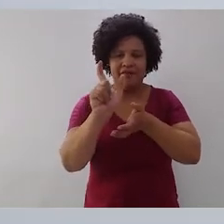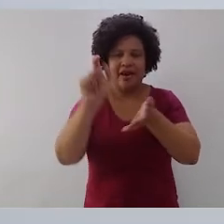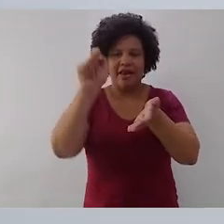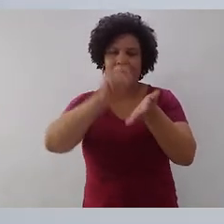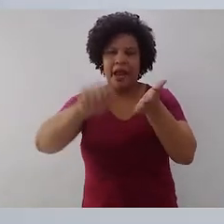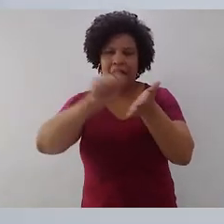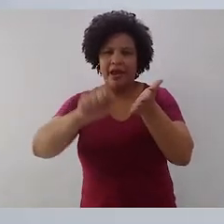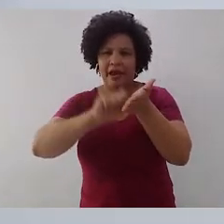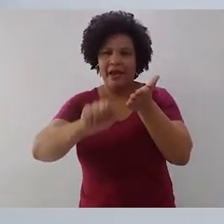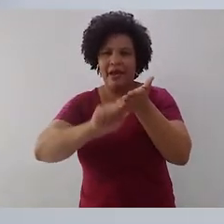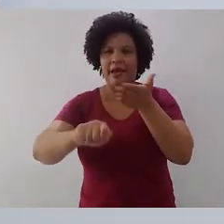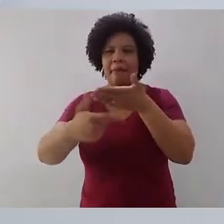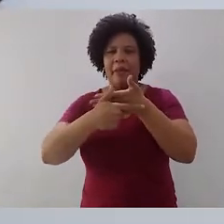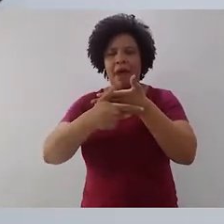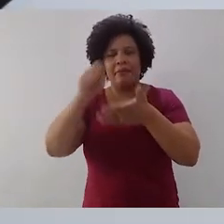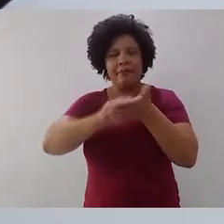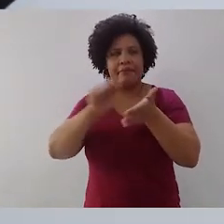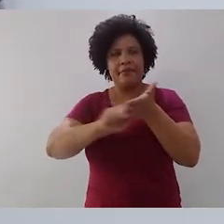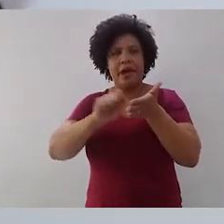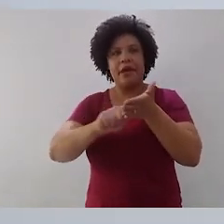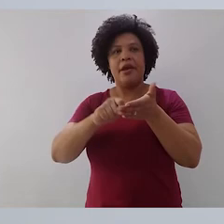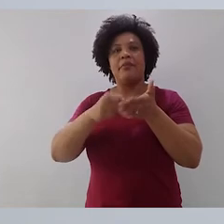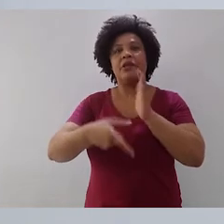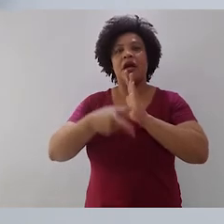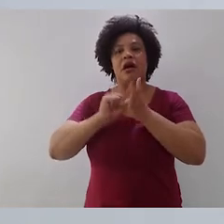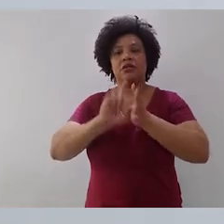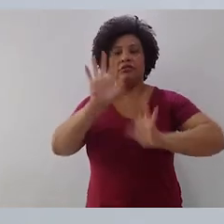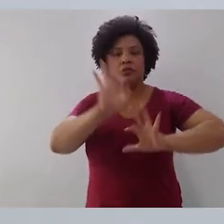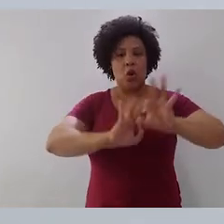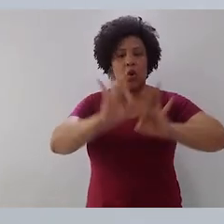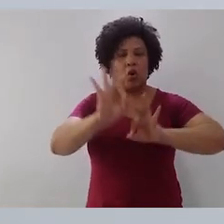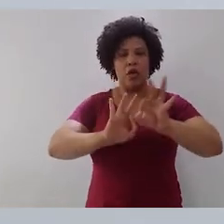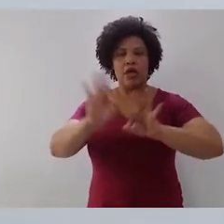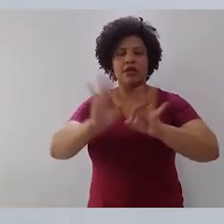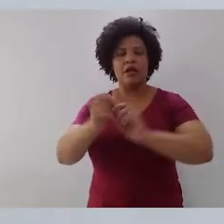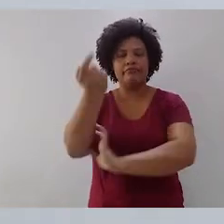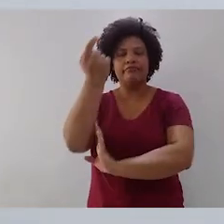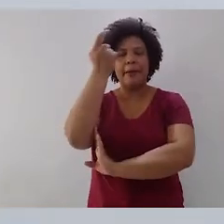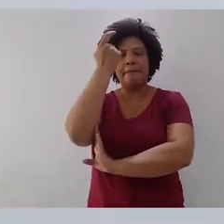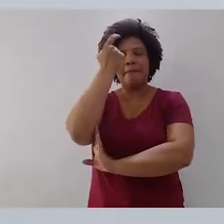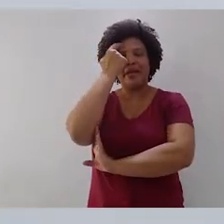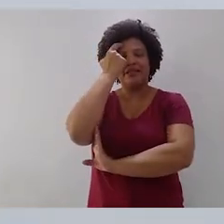eu preciso de uma etapa preliminar, que é a etapa do pensar.